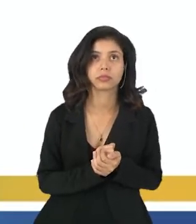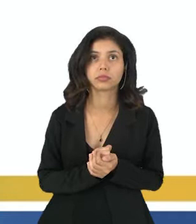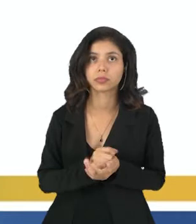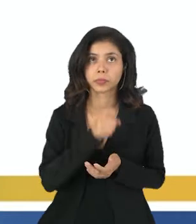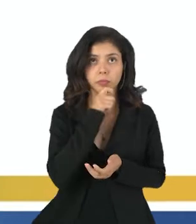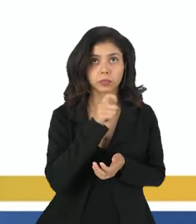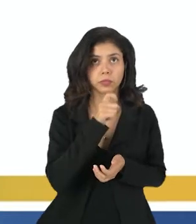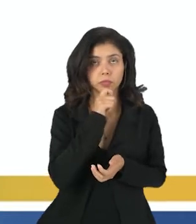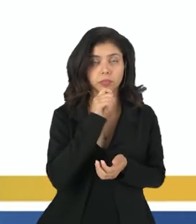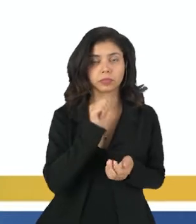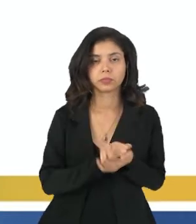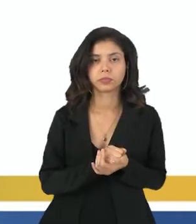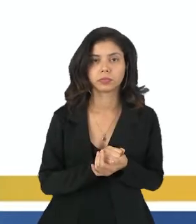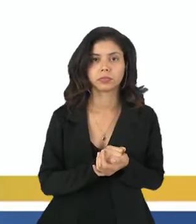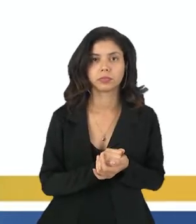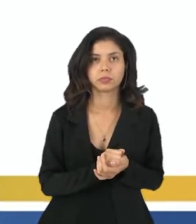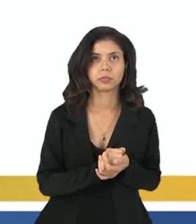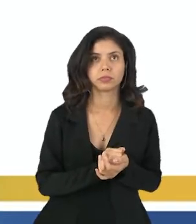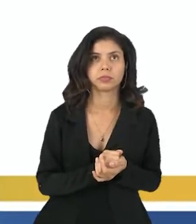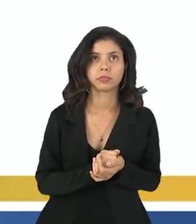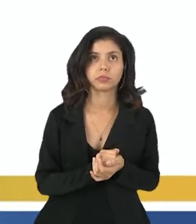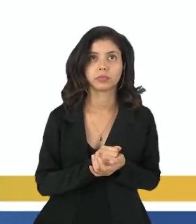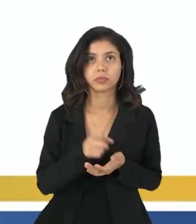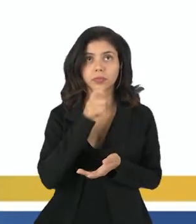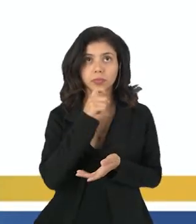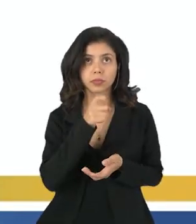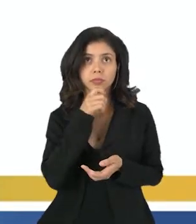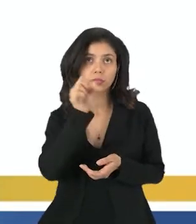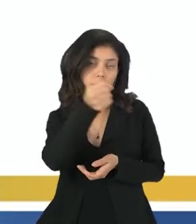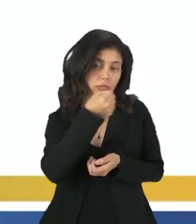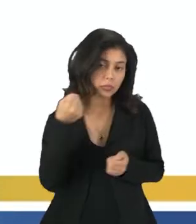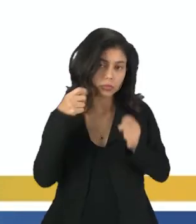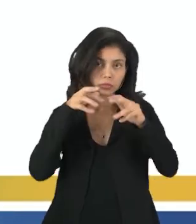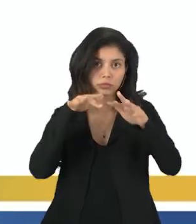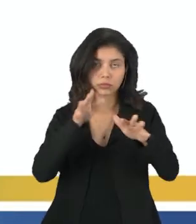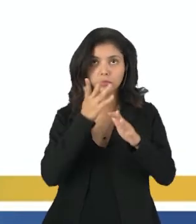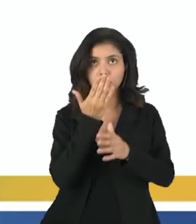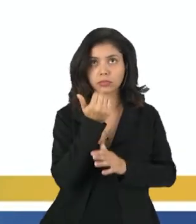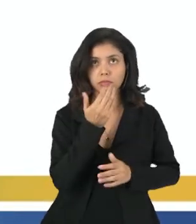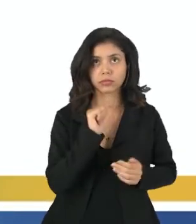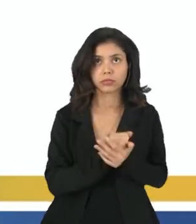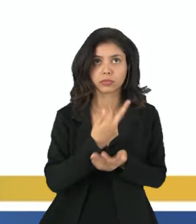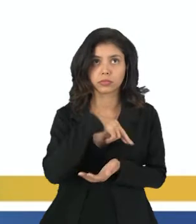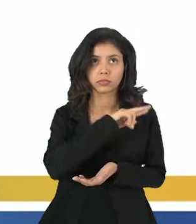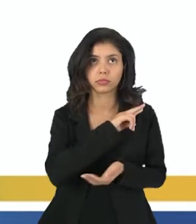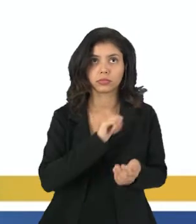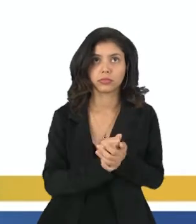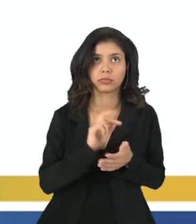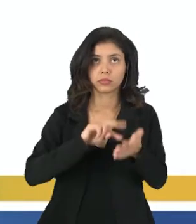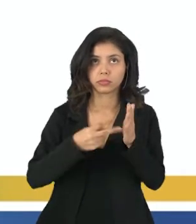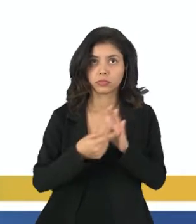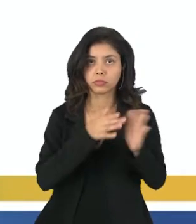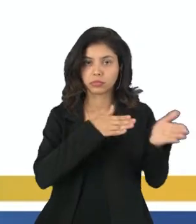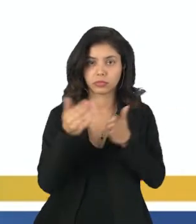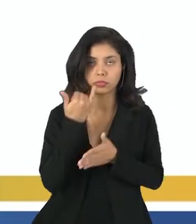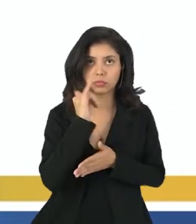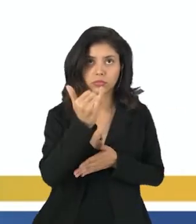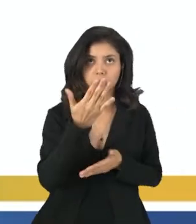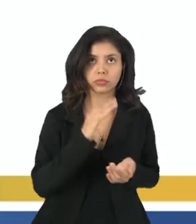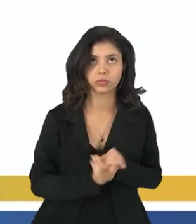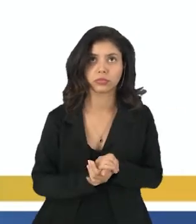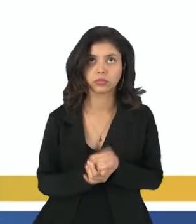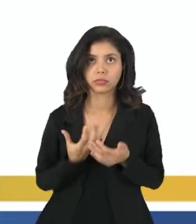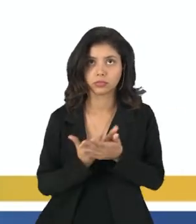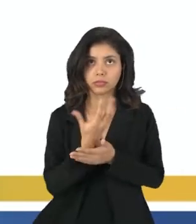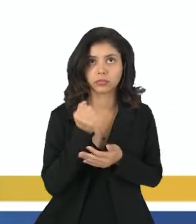falando ali de refrigeração, né? Vamos ler a questão. Refrigeração e o congelamento de alimentos são responsáveis por uma parte significativa